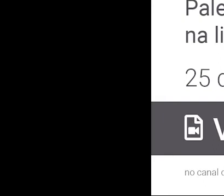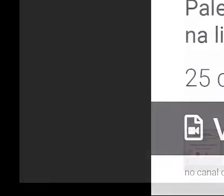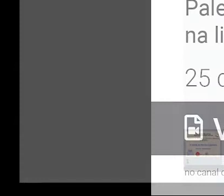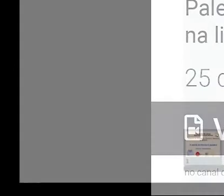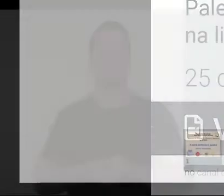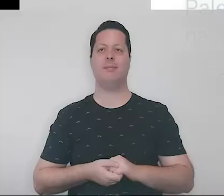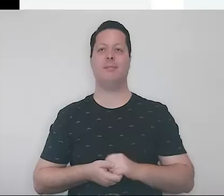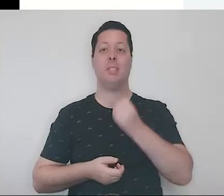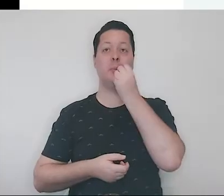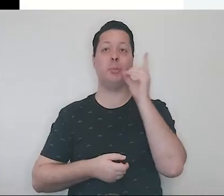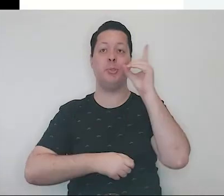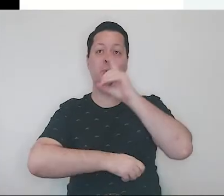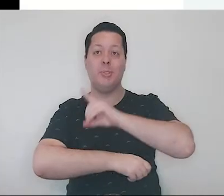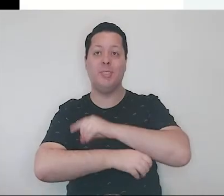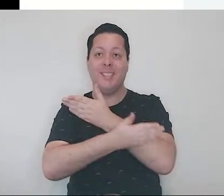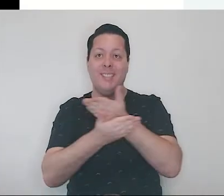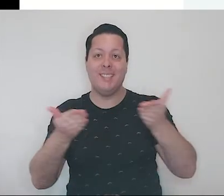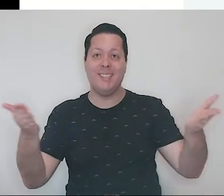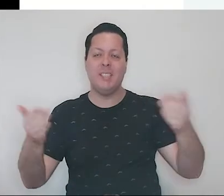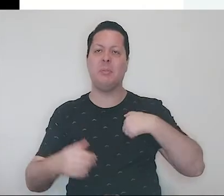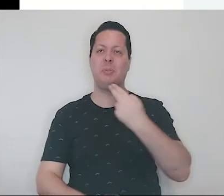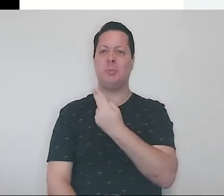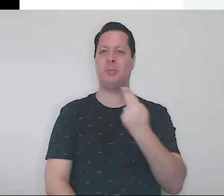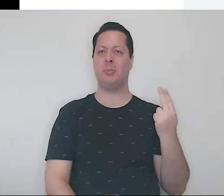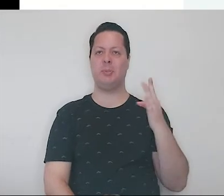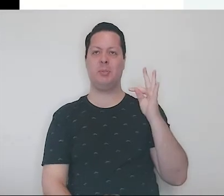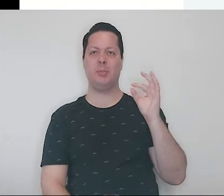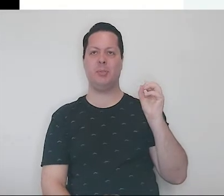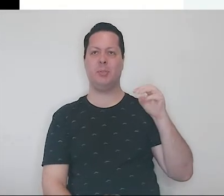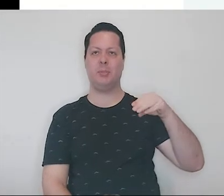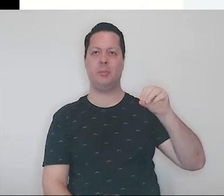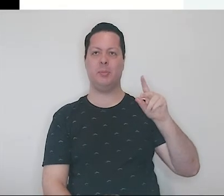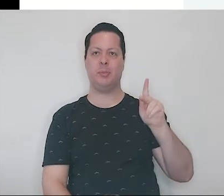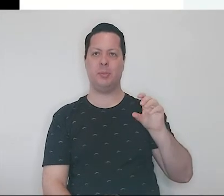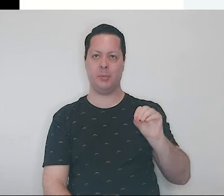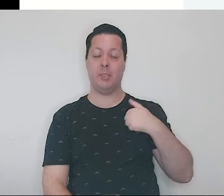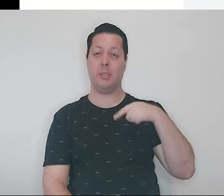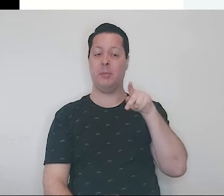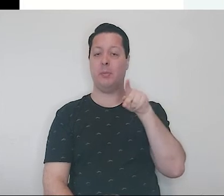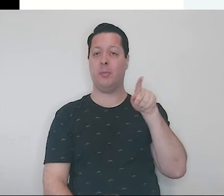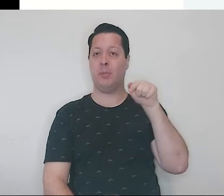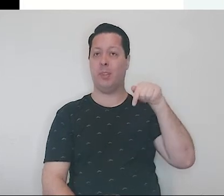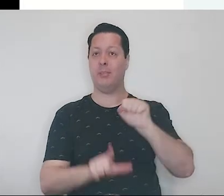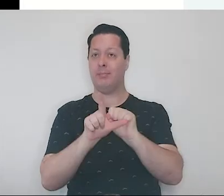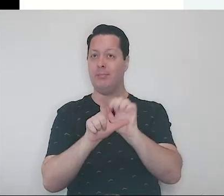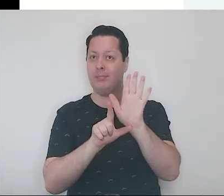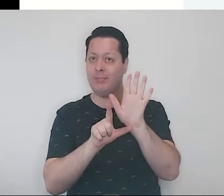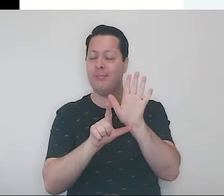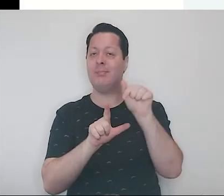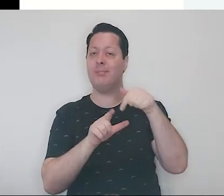Bom dia a todos, meu nome é Tomoko, eu sou professora do Instituto de Letras